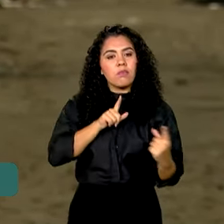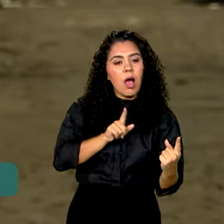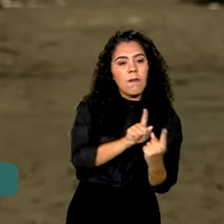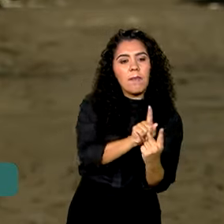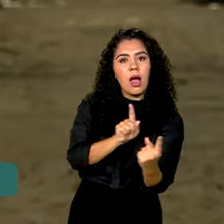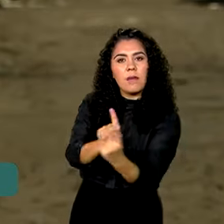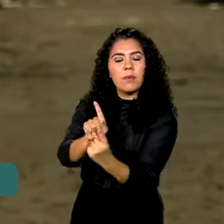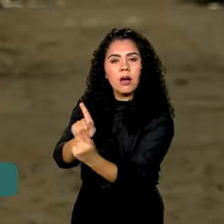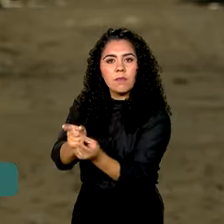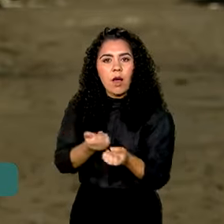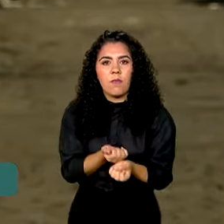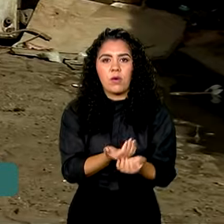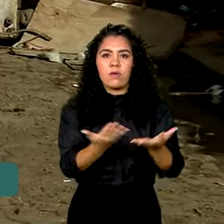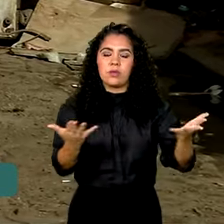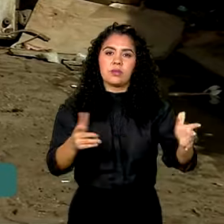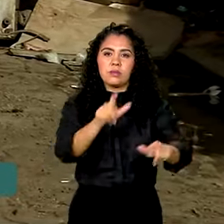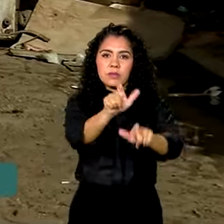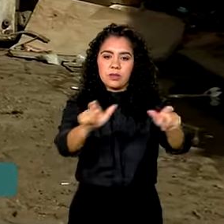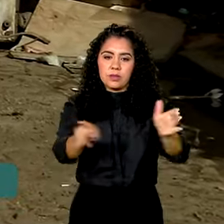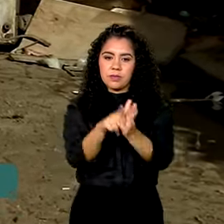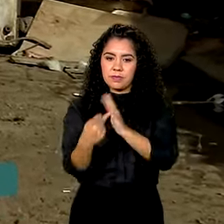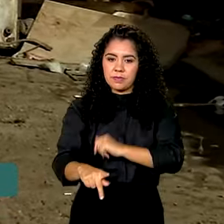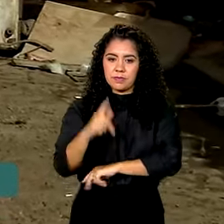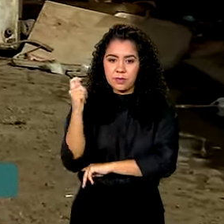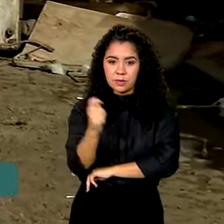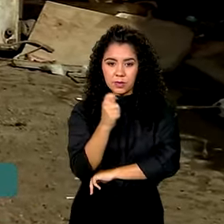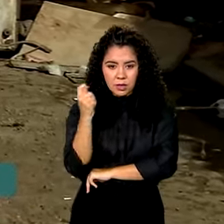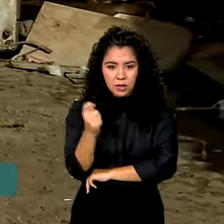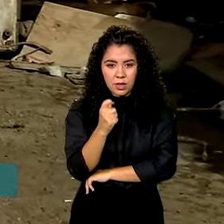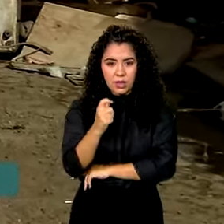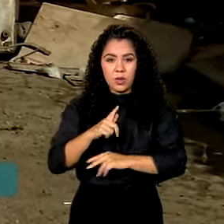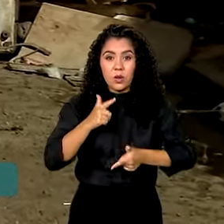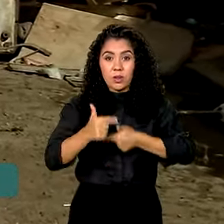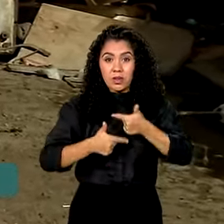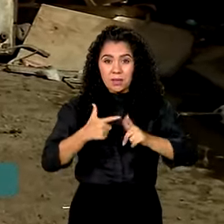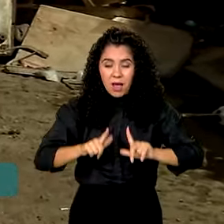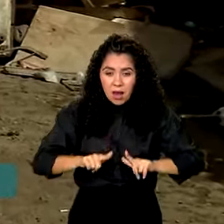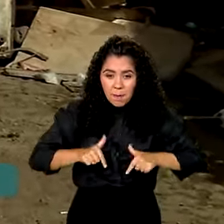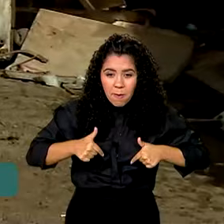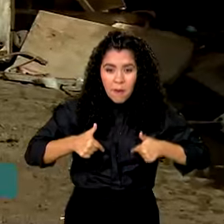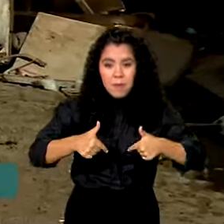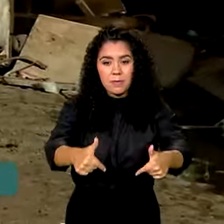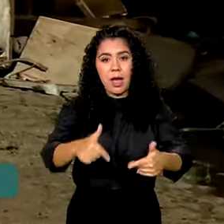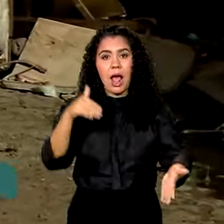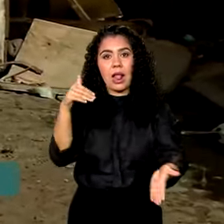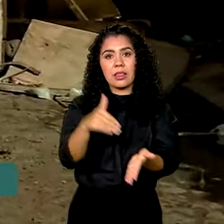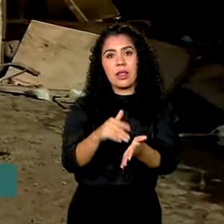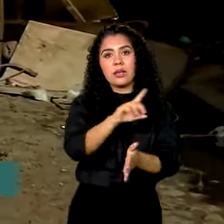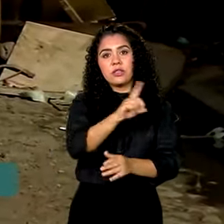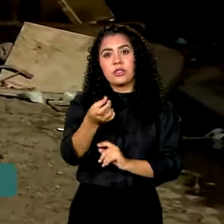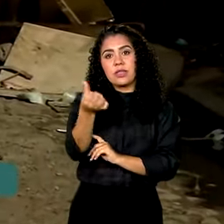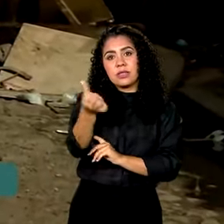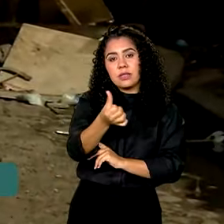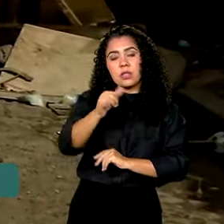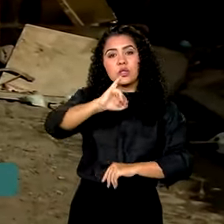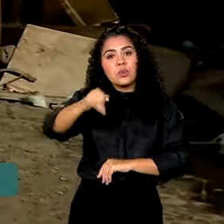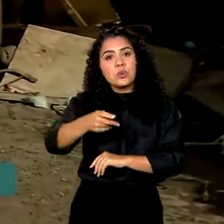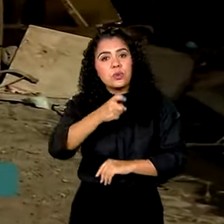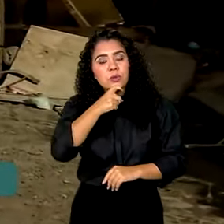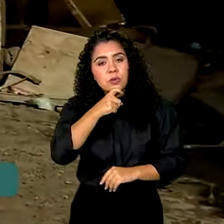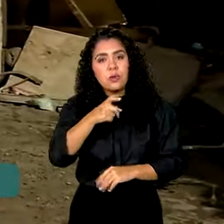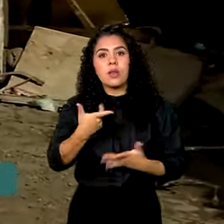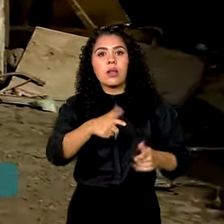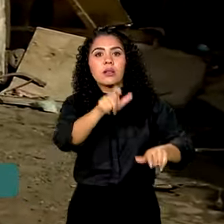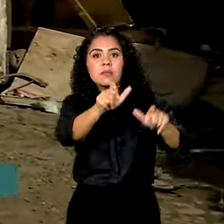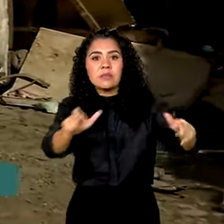ativa aqui no Rio Grande do Sul. O trabalho dessa força-tarefa, que fica até o dia 6 de julho, é encontrar pessoas em